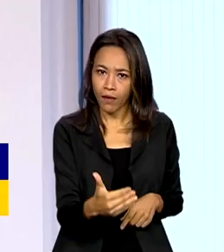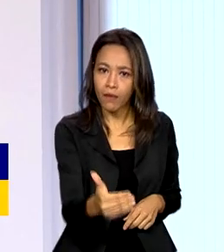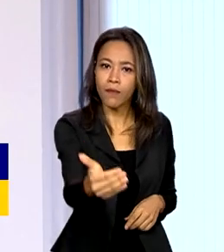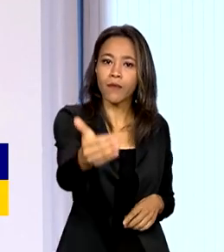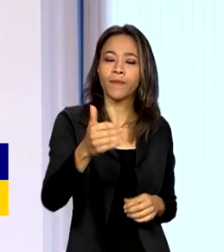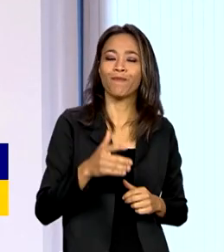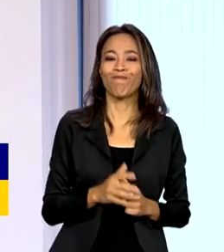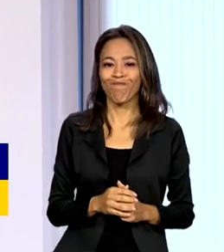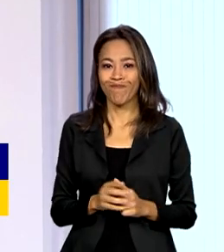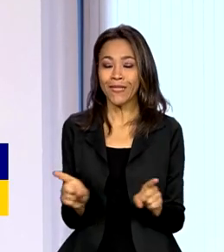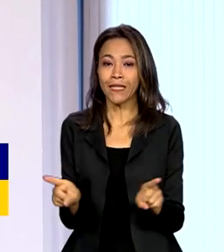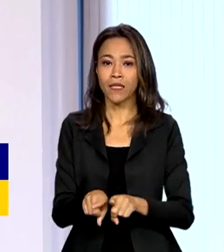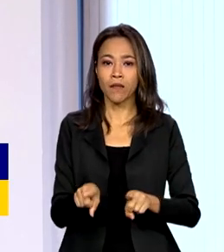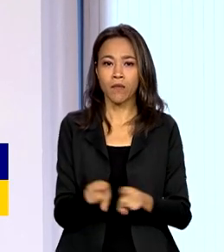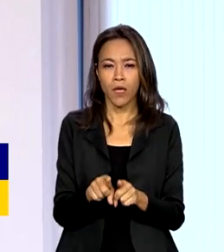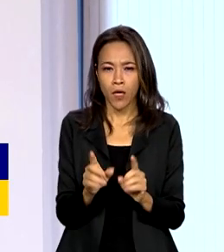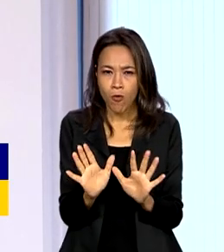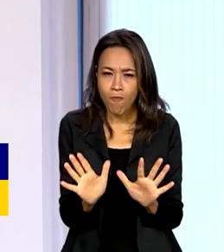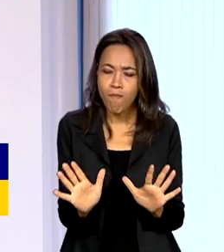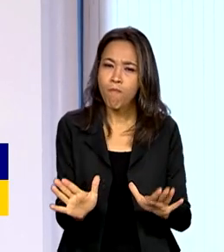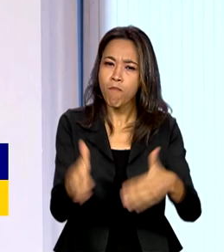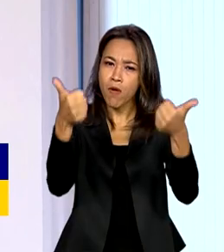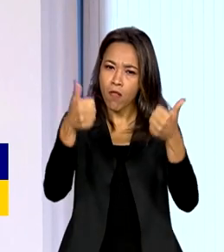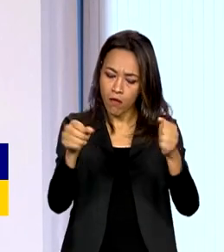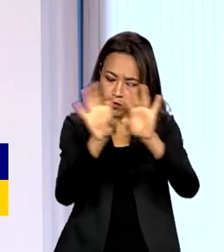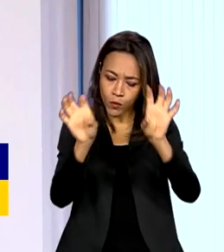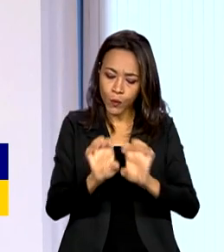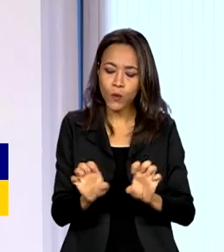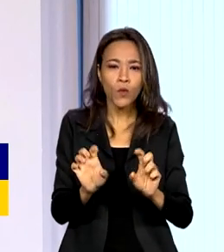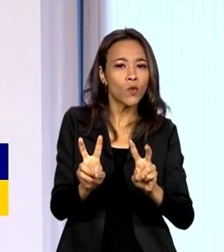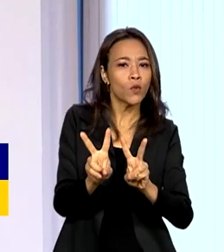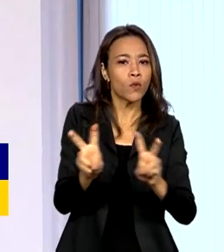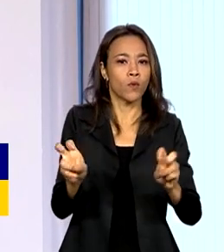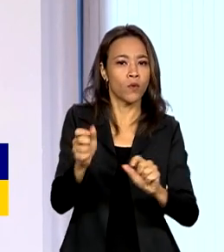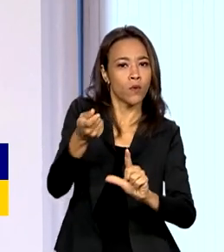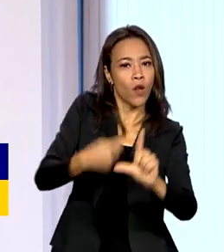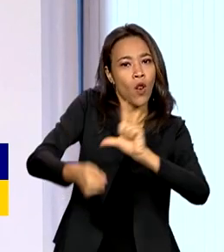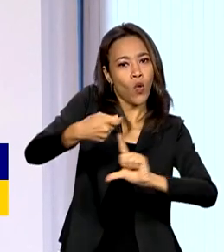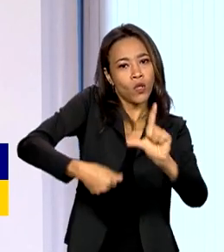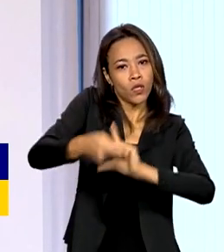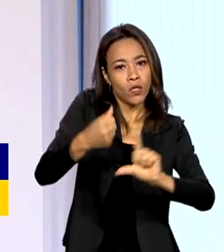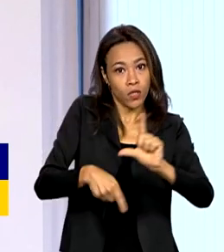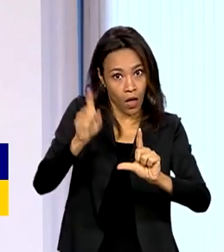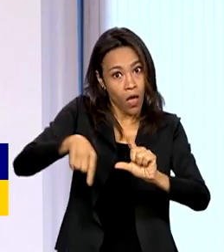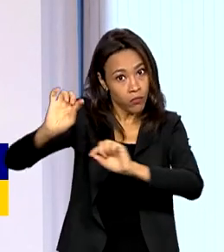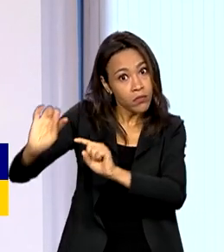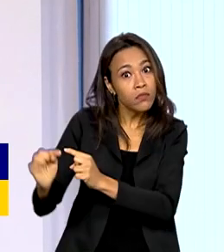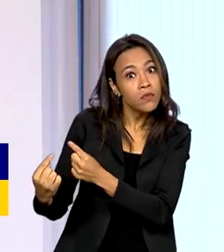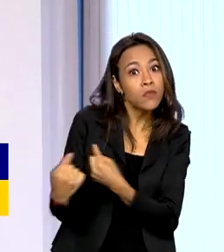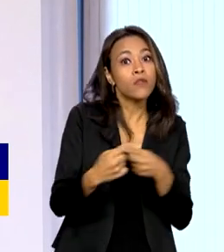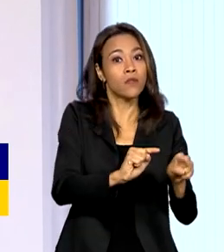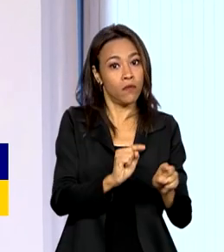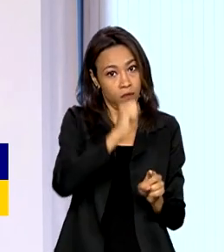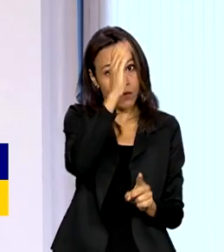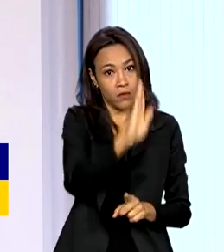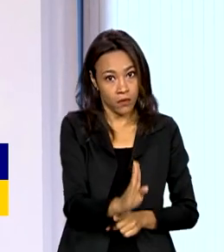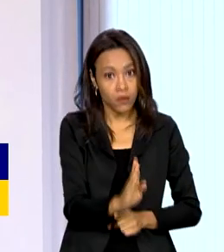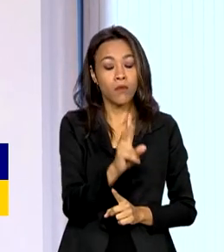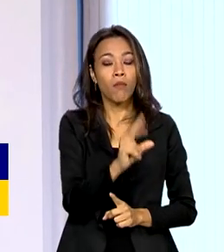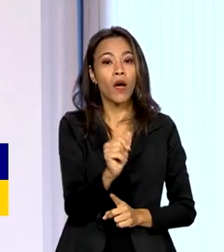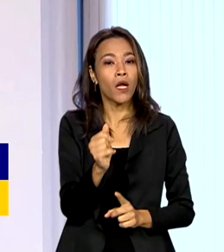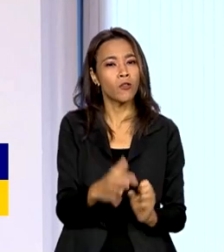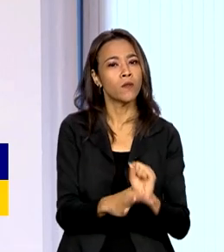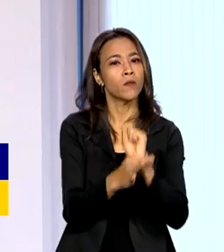aperfeiçoamento da infraestrutura, logística, é um desafio que o Brasil deve enfrentar para consolidar seu